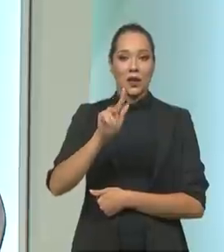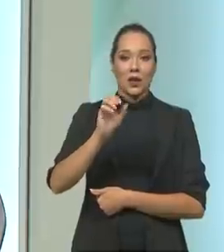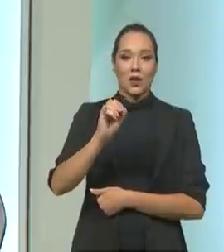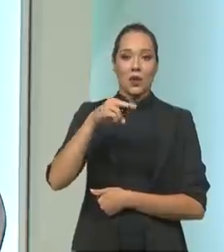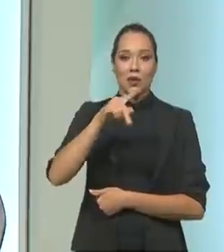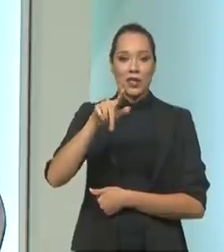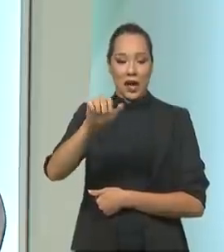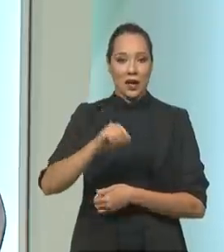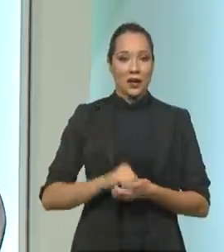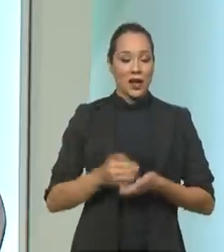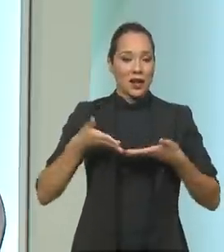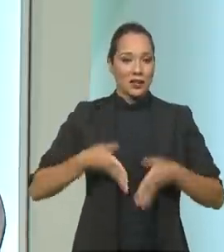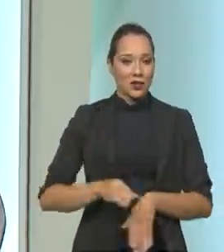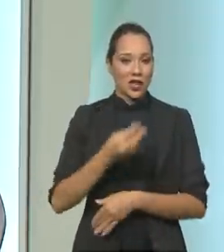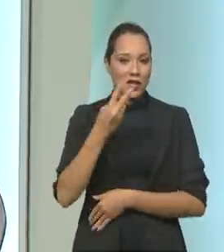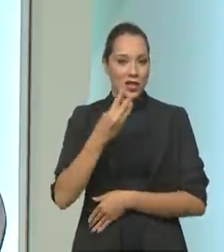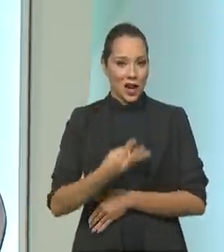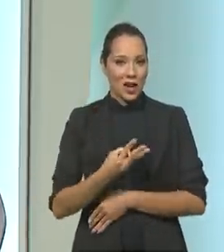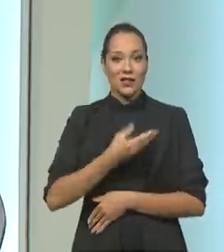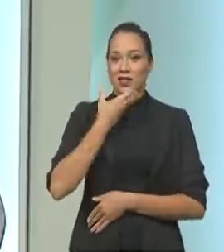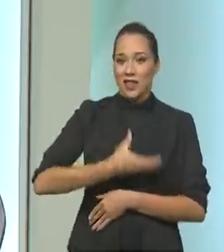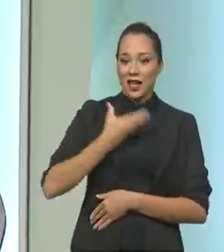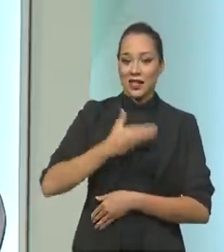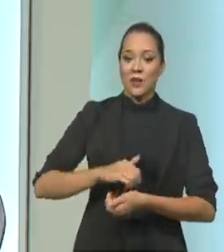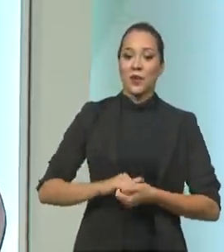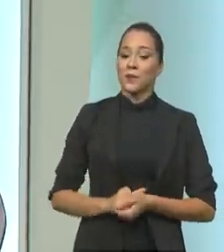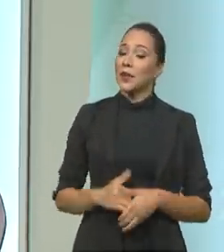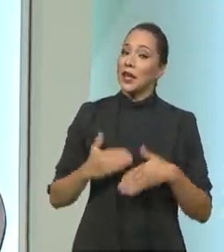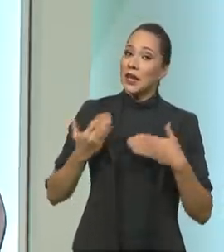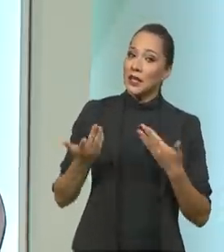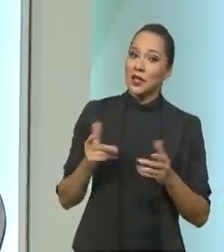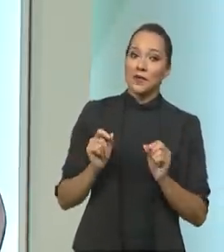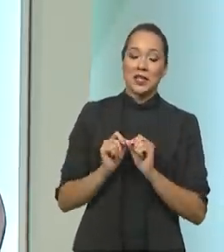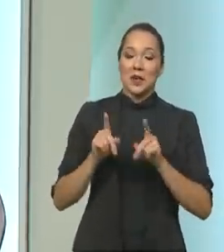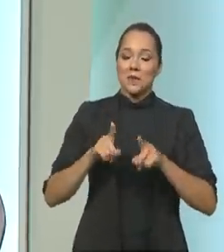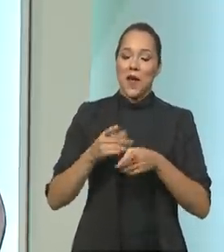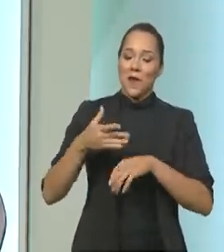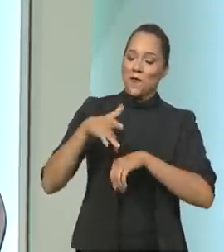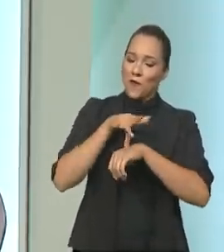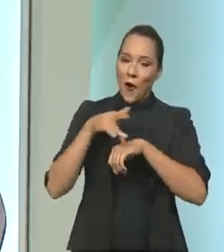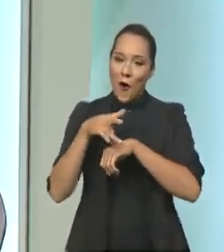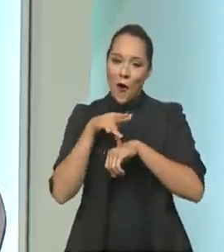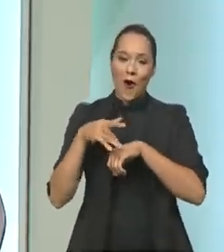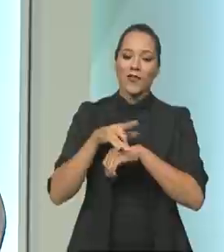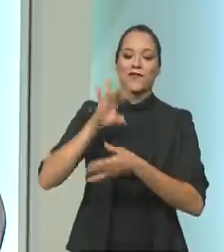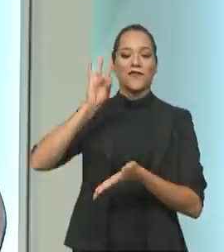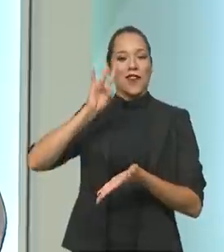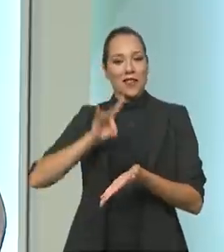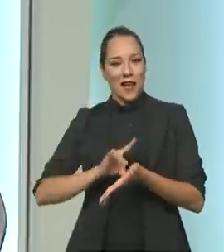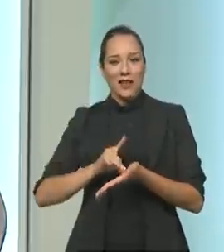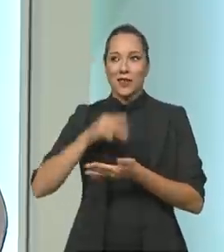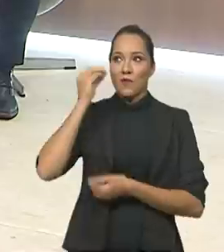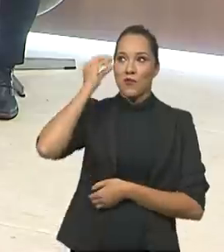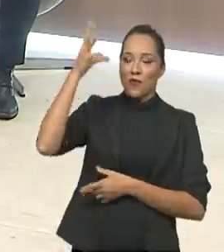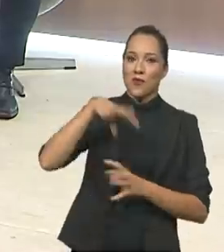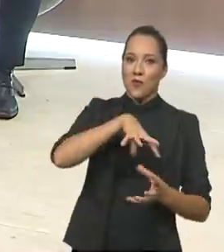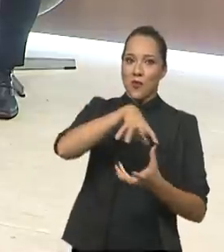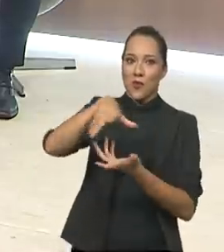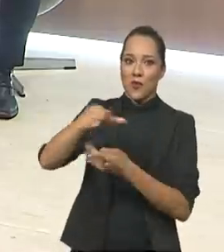Então, é isso. A gente vai, sim, fazer agora o forró ser realmente reconhecido no mundo todo.